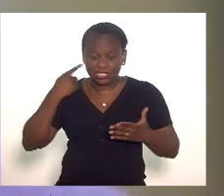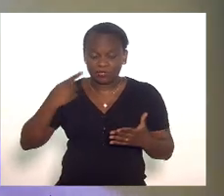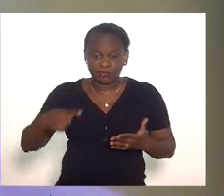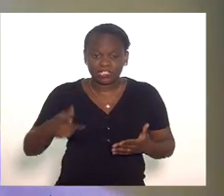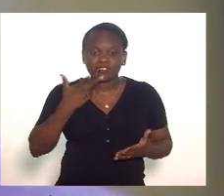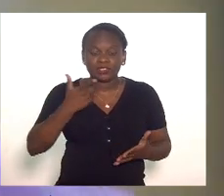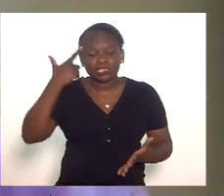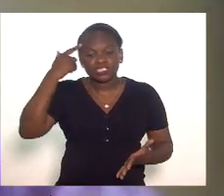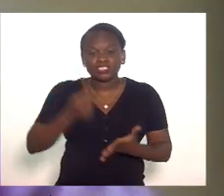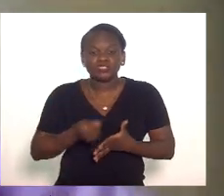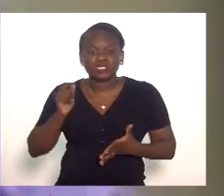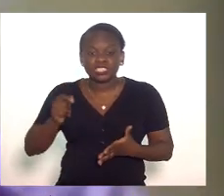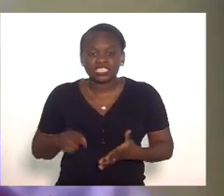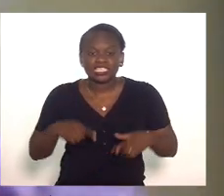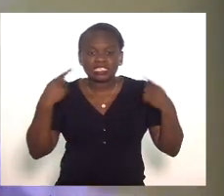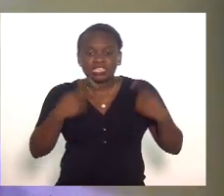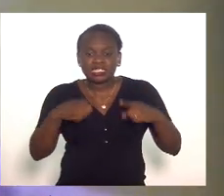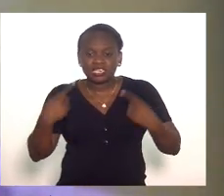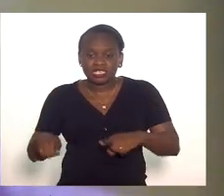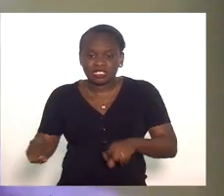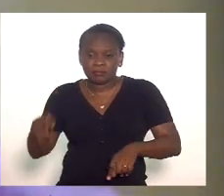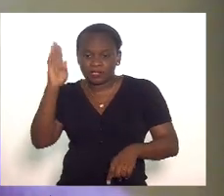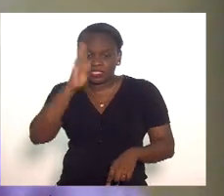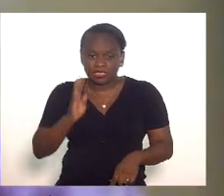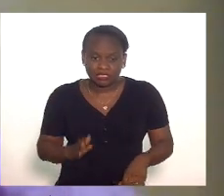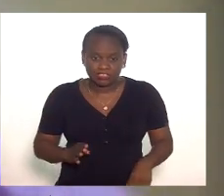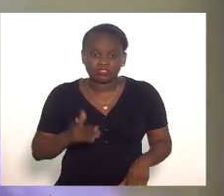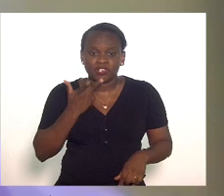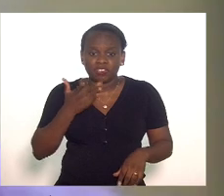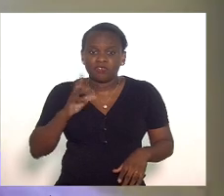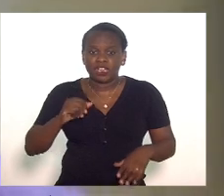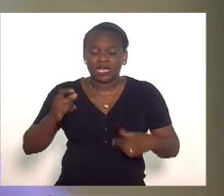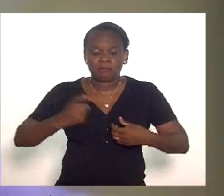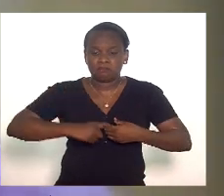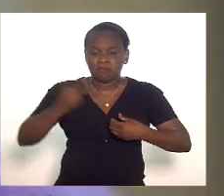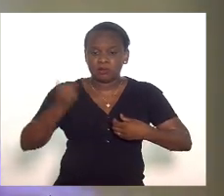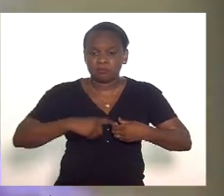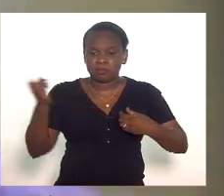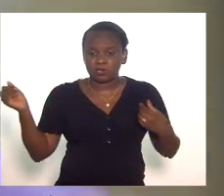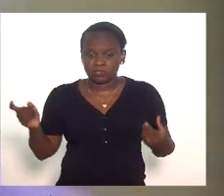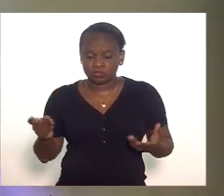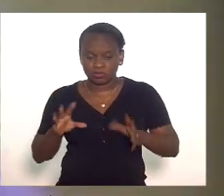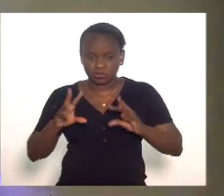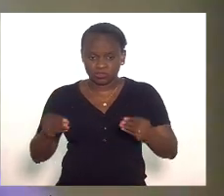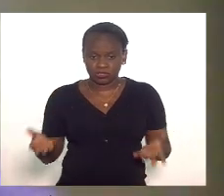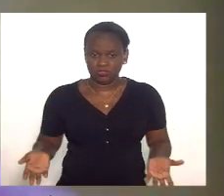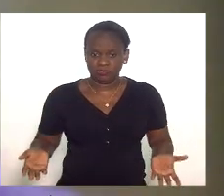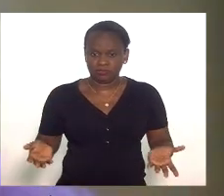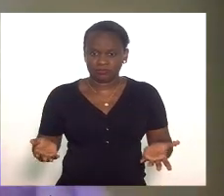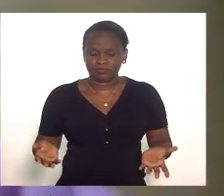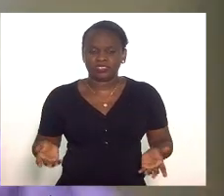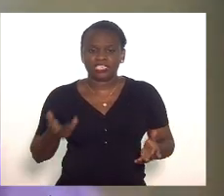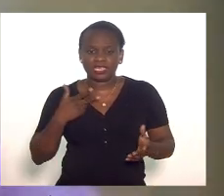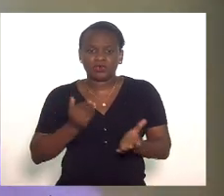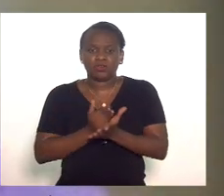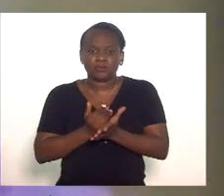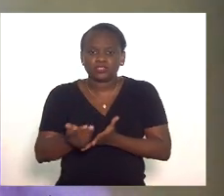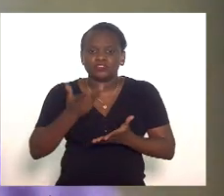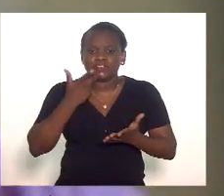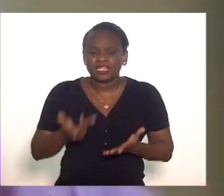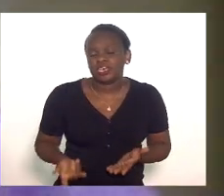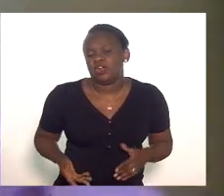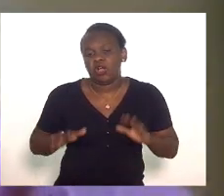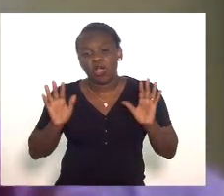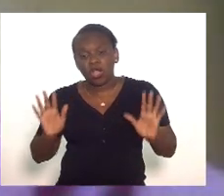decidiu ameaçar o país com uma ruptura institucional foi isso que ele fez quando começou a dizer